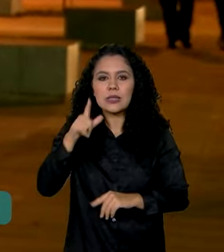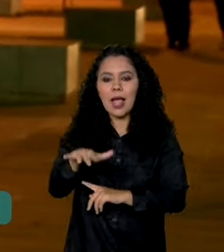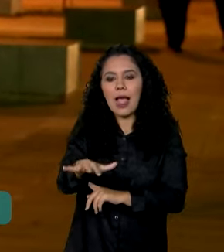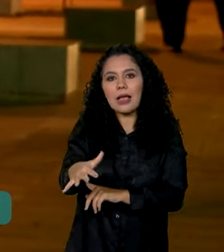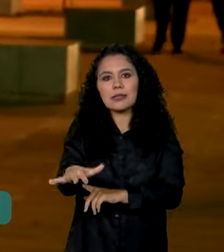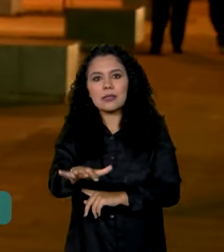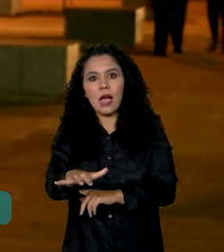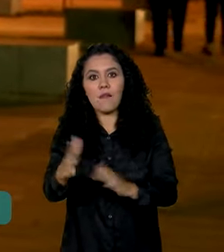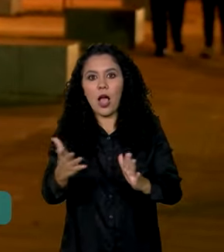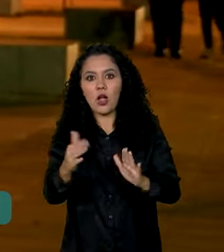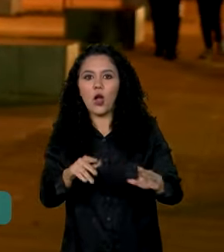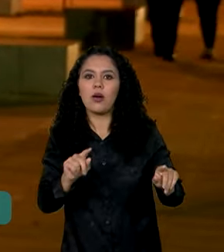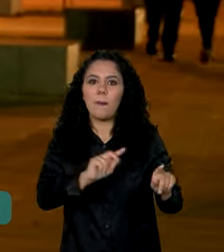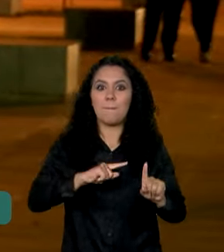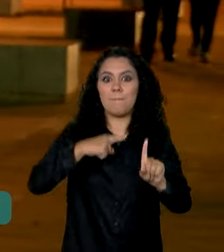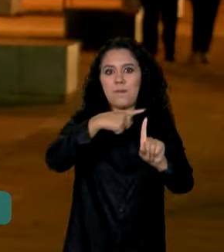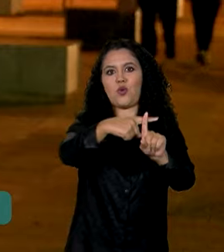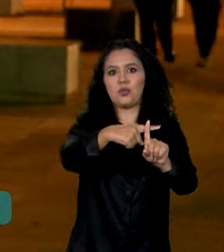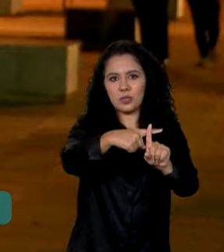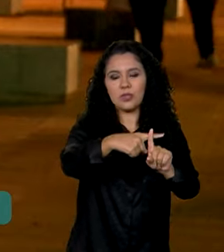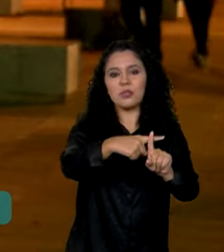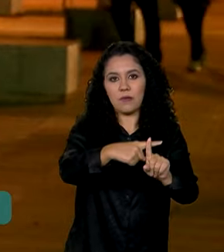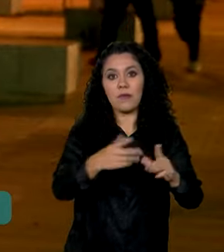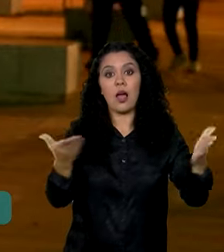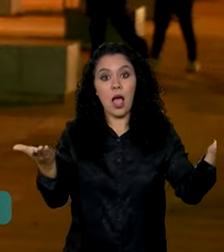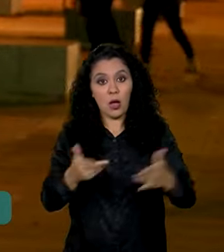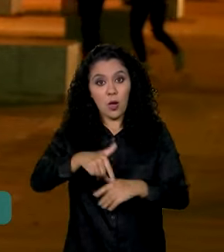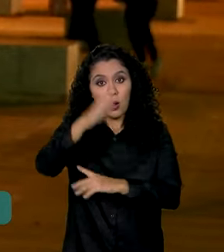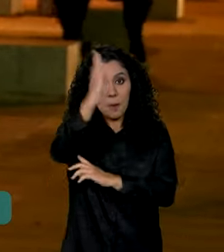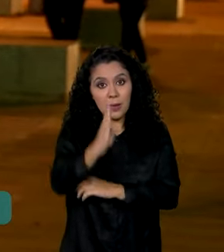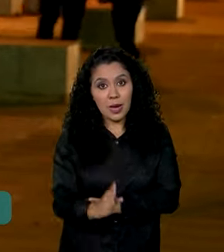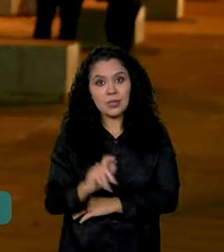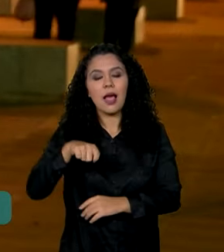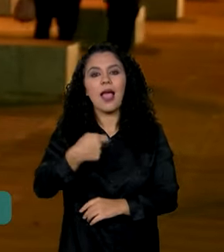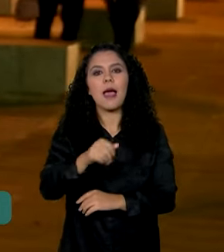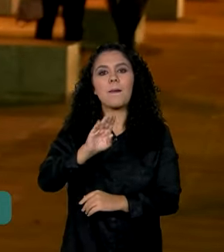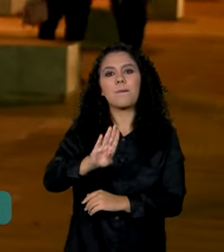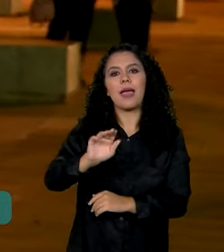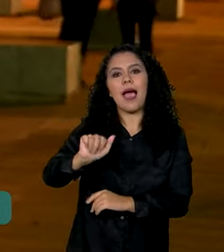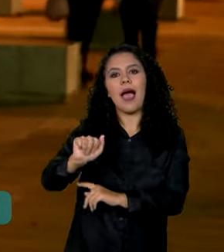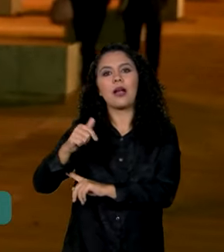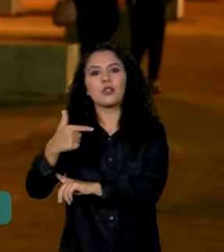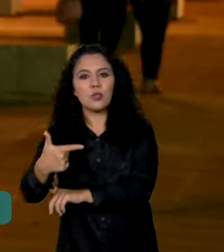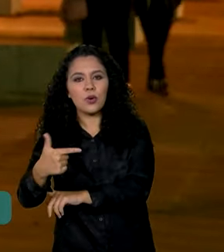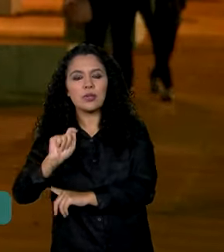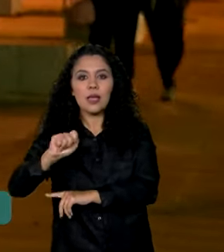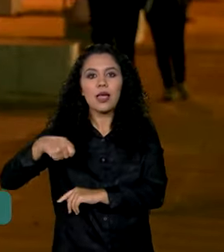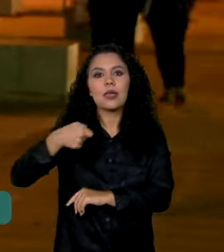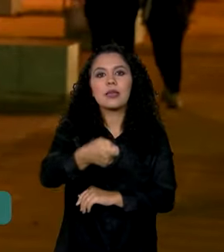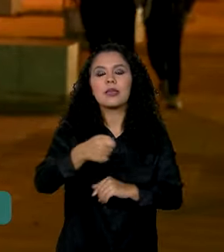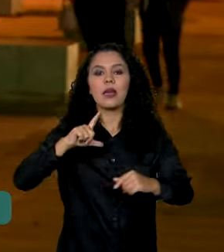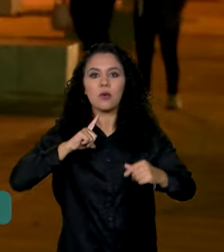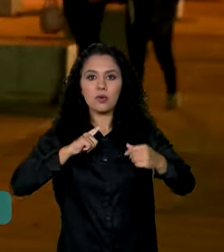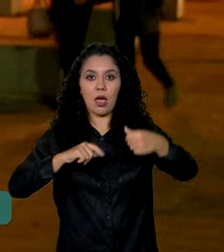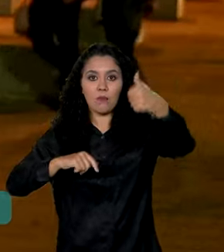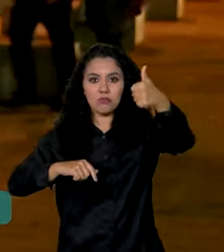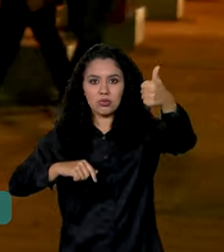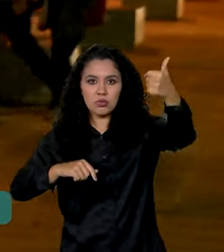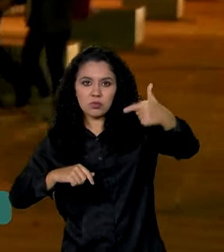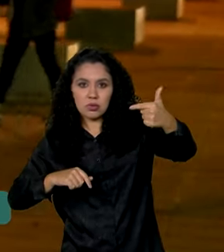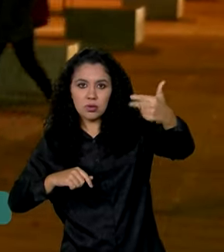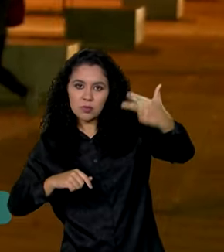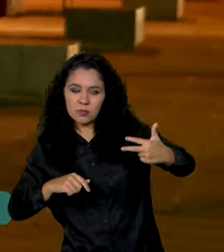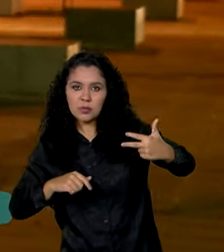para positiva. Atualmente, a classificação do país é a BA2, que está duas notas abaixo da desejada